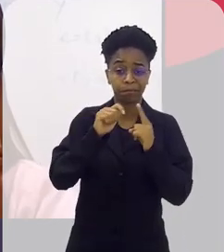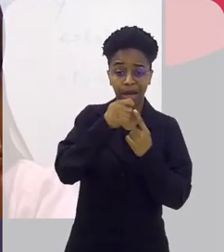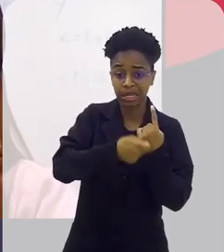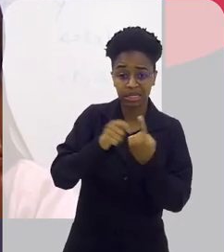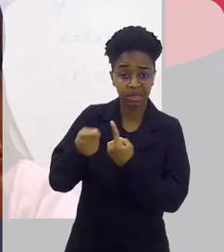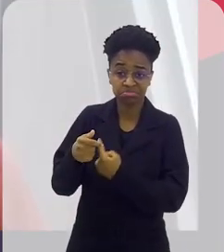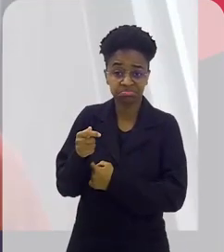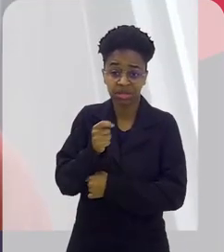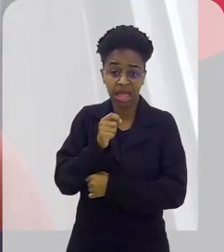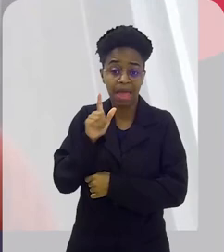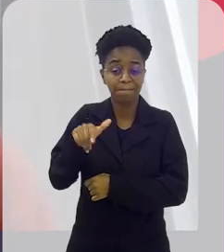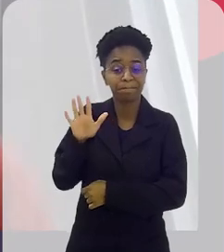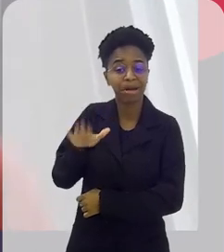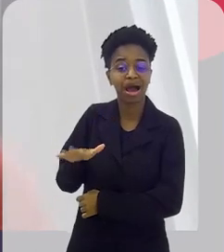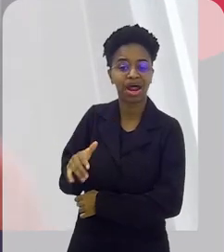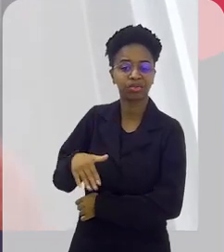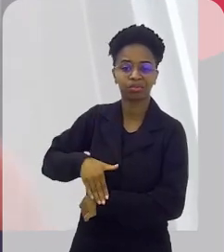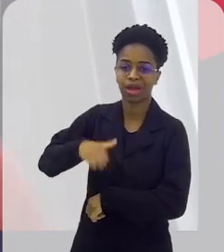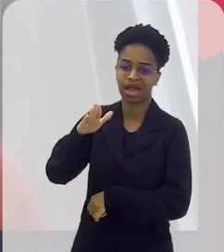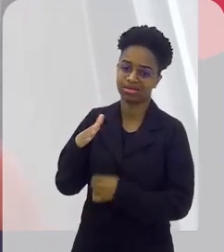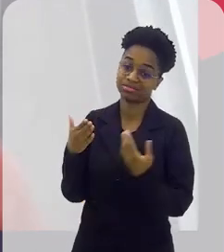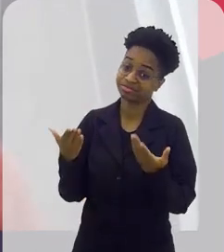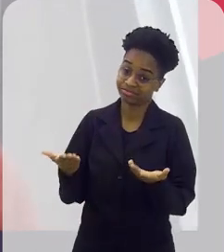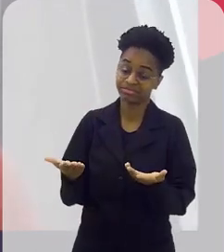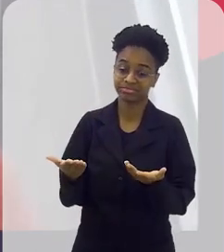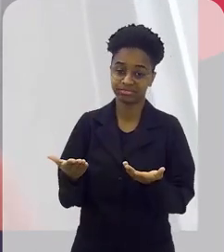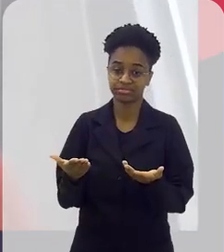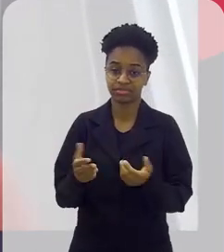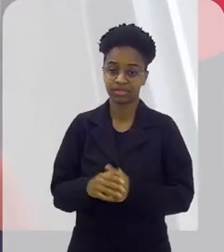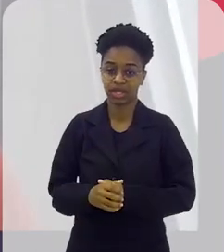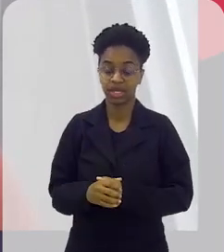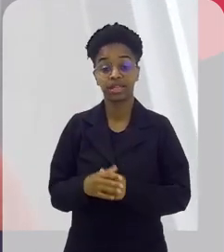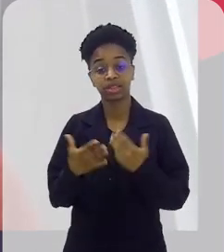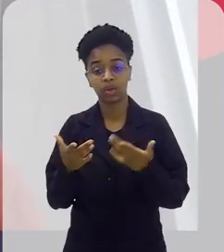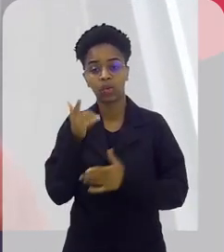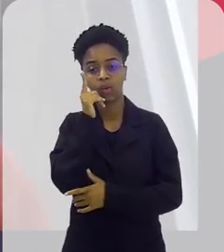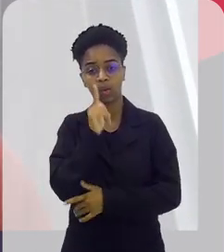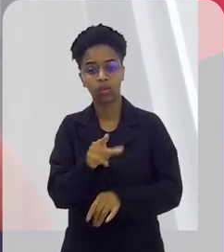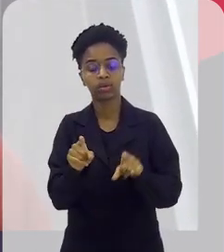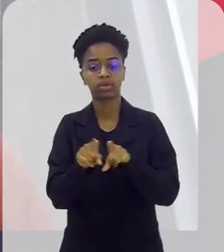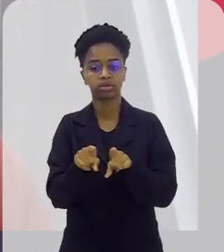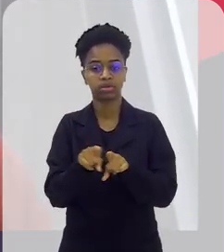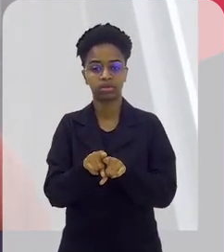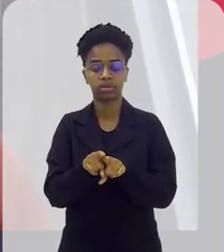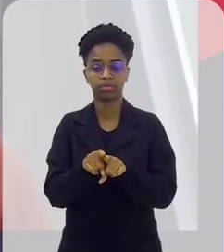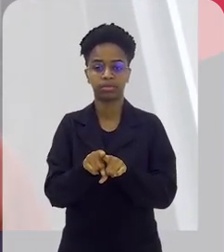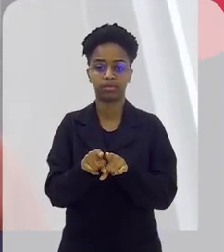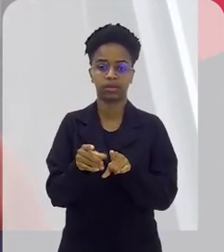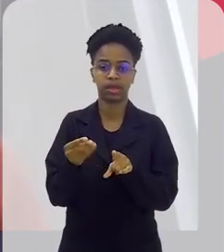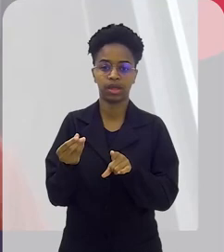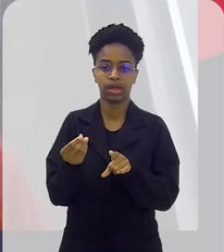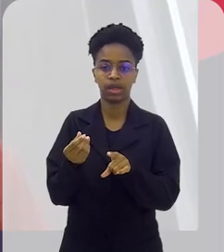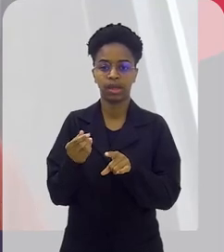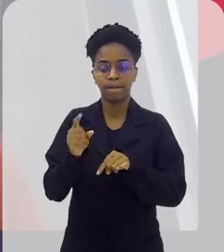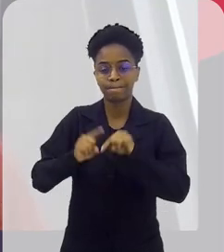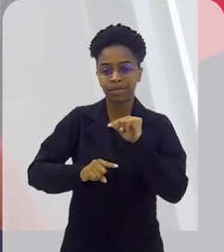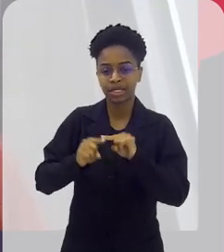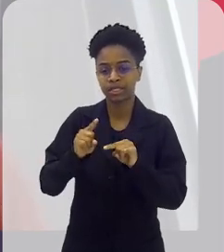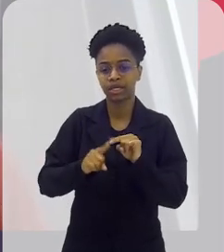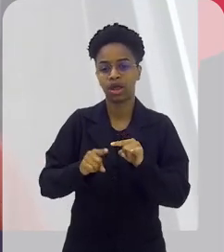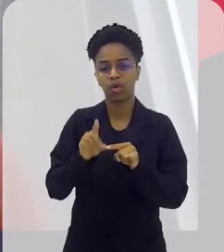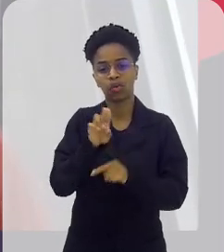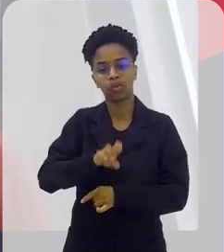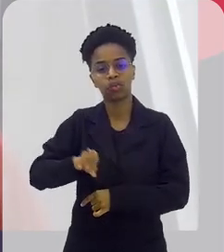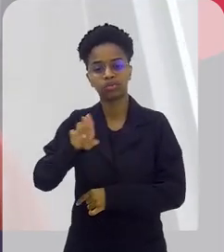mercado com um valor mais baixo para a competição, né? E você consegue ter ali no material